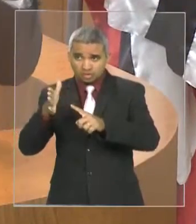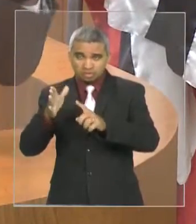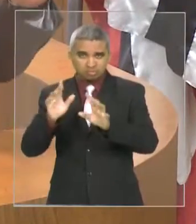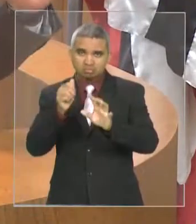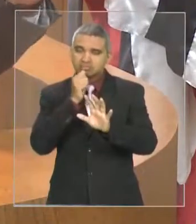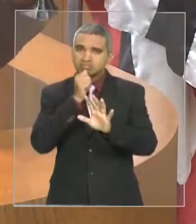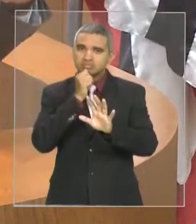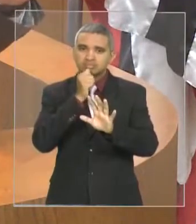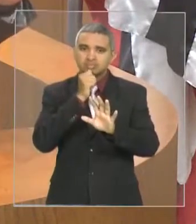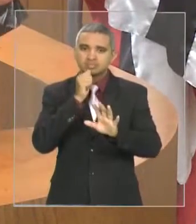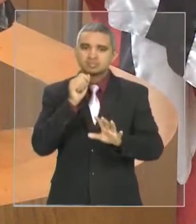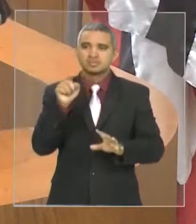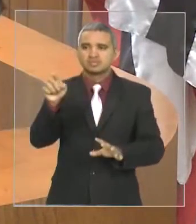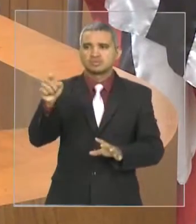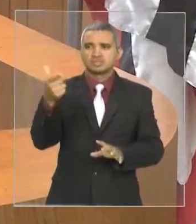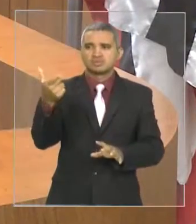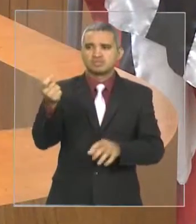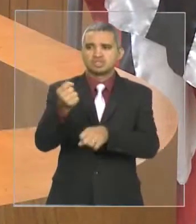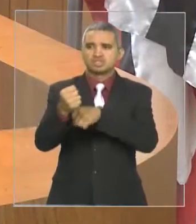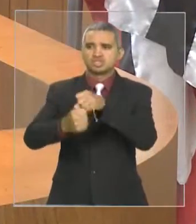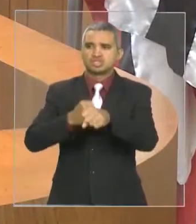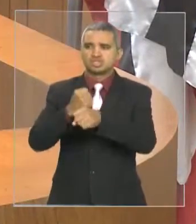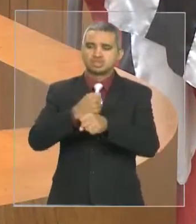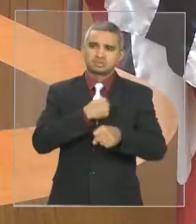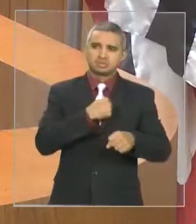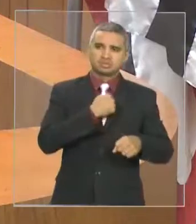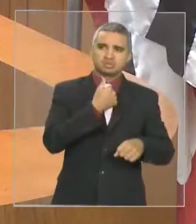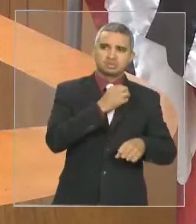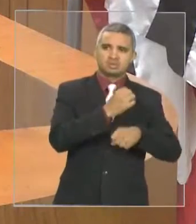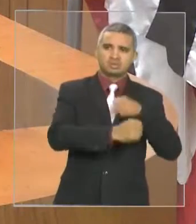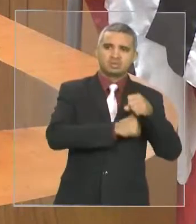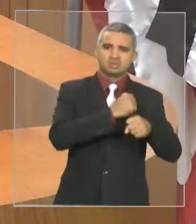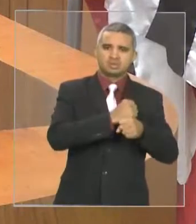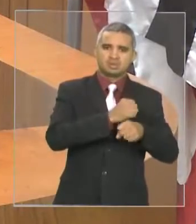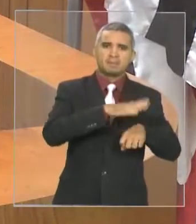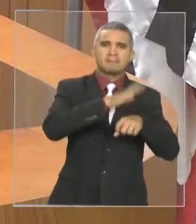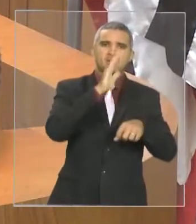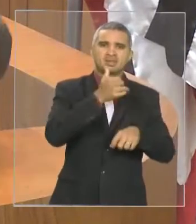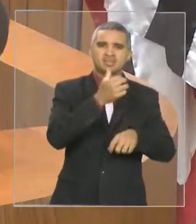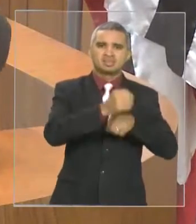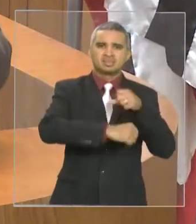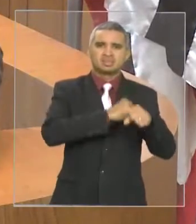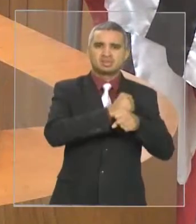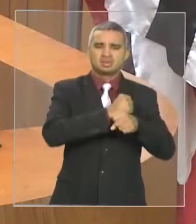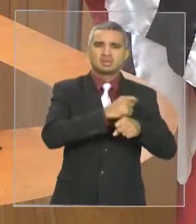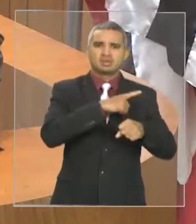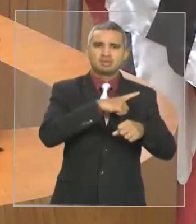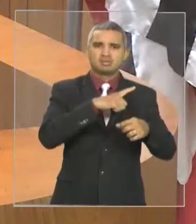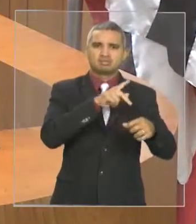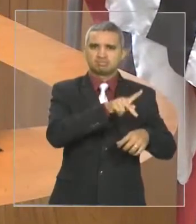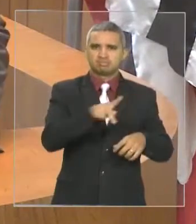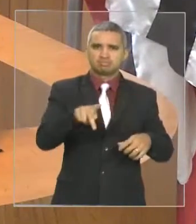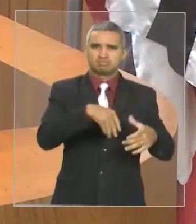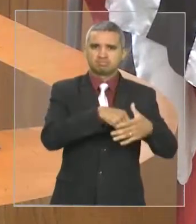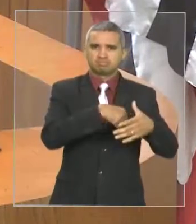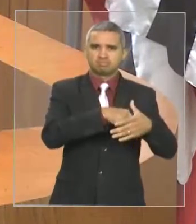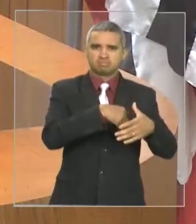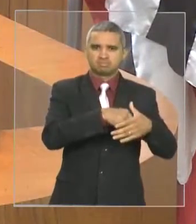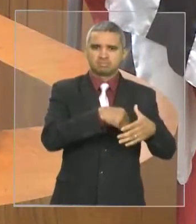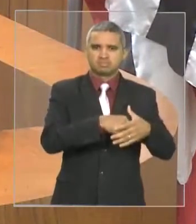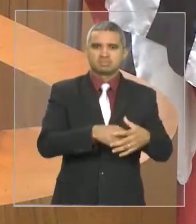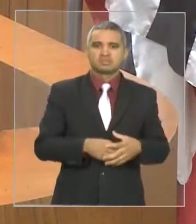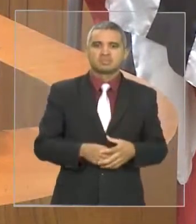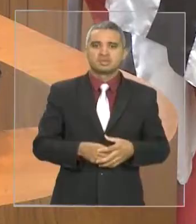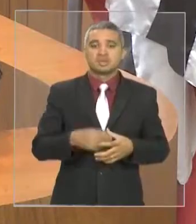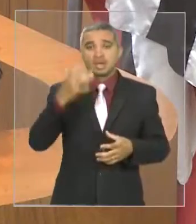tenho 10 anos, vossa excelência tem 20 anos nessa casa, mas eu tenho mais de 10 anos no futebol. O torcedor de Imperatriz vai torcer pelo Cordino.